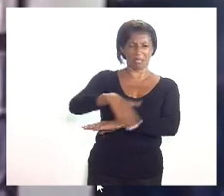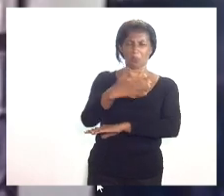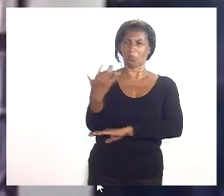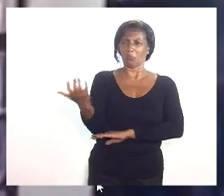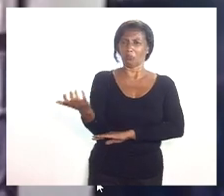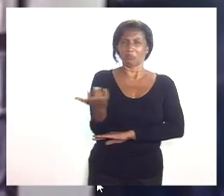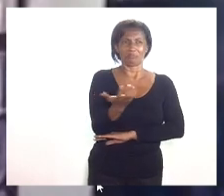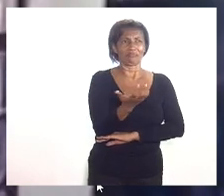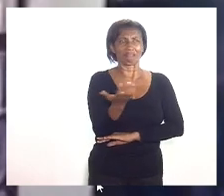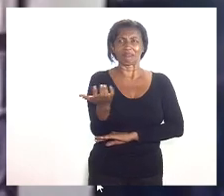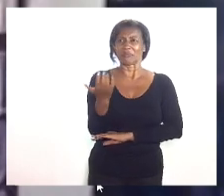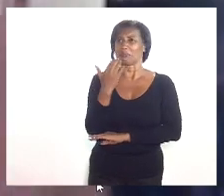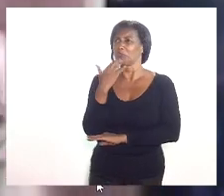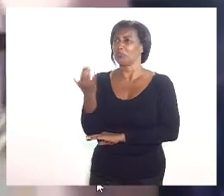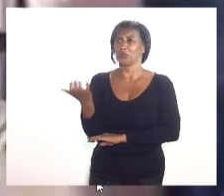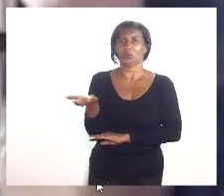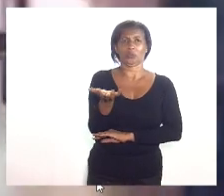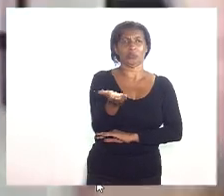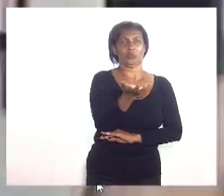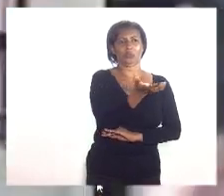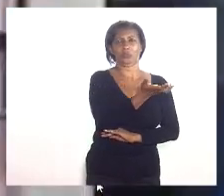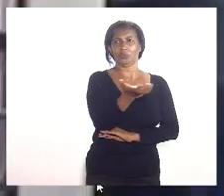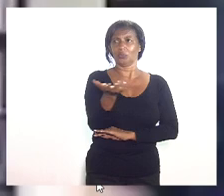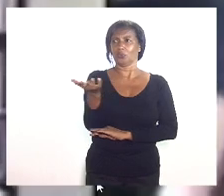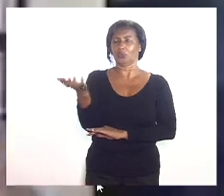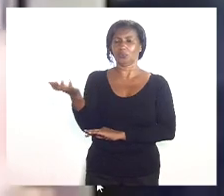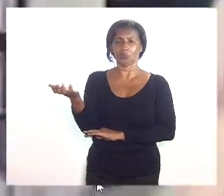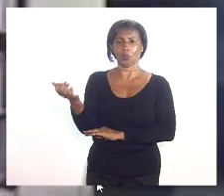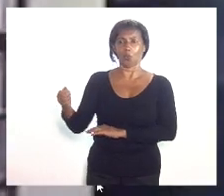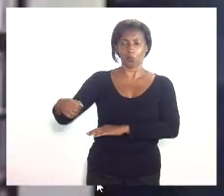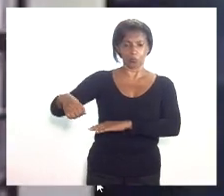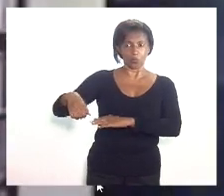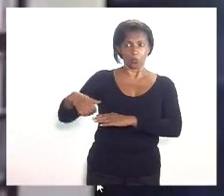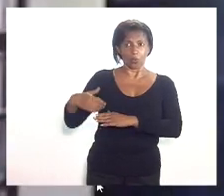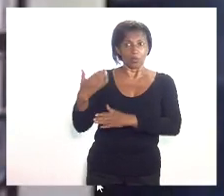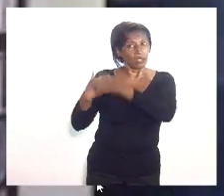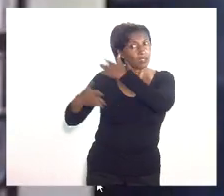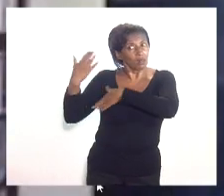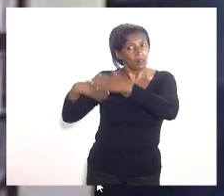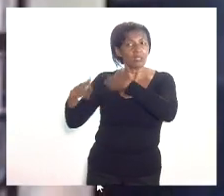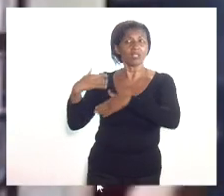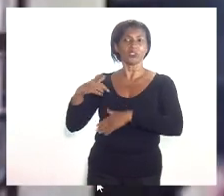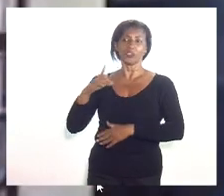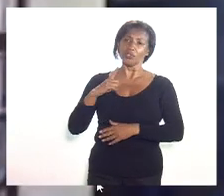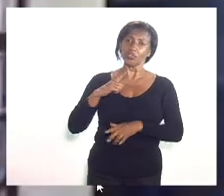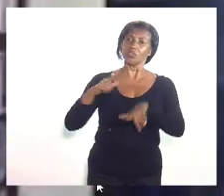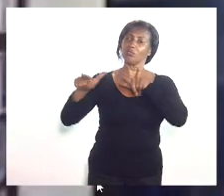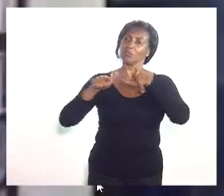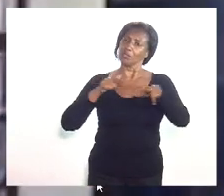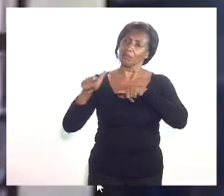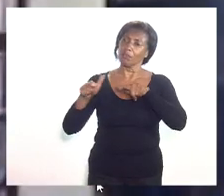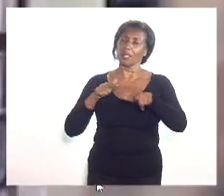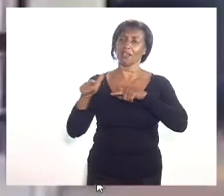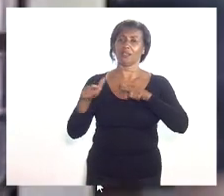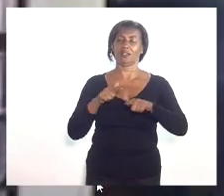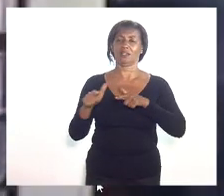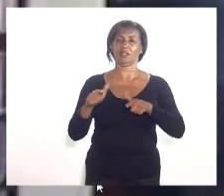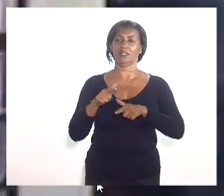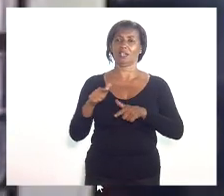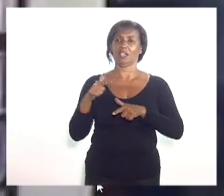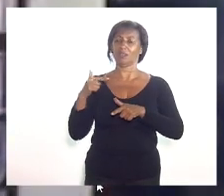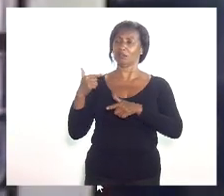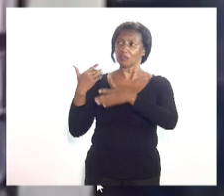situação de rua que eram trabalhadores que viviam do seu trabalho até